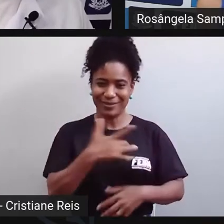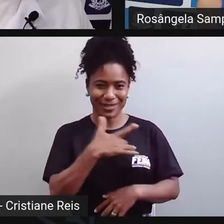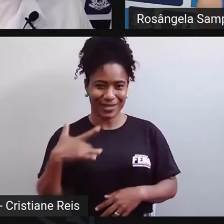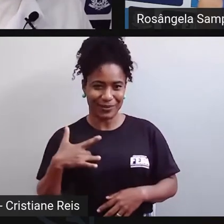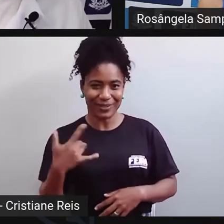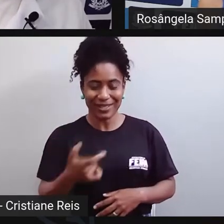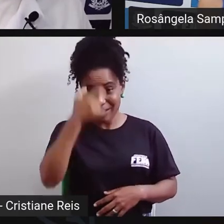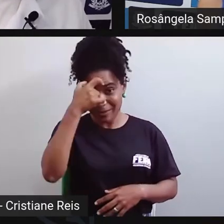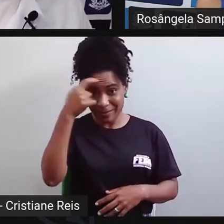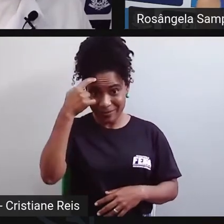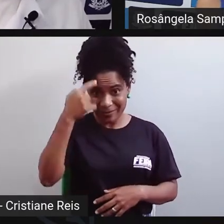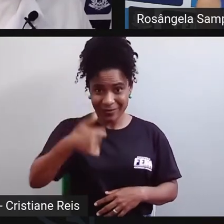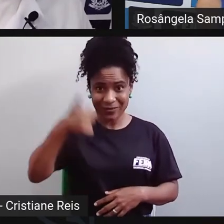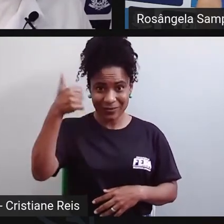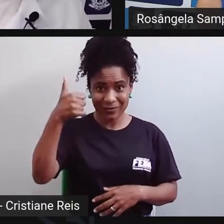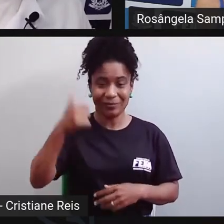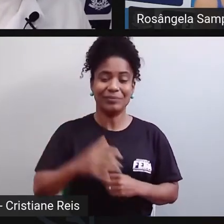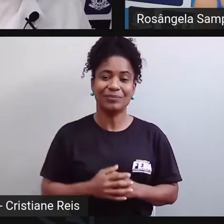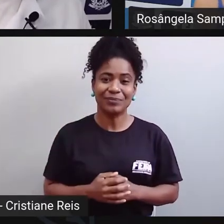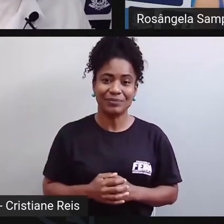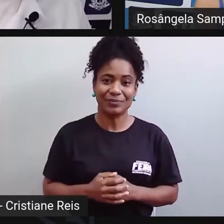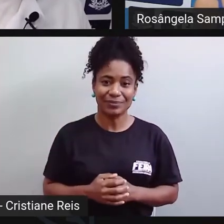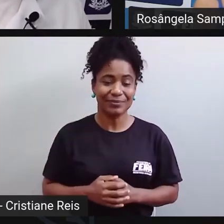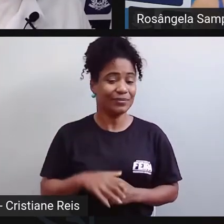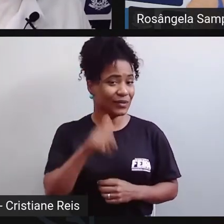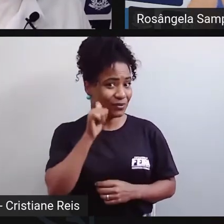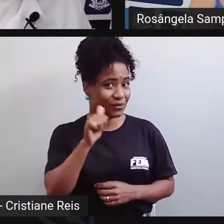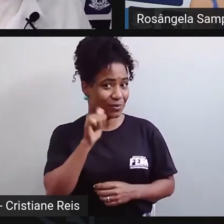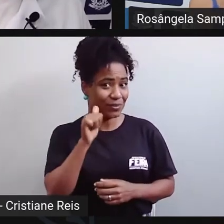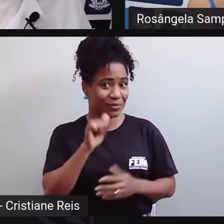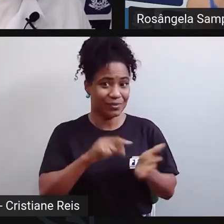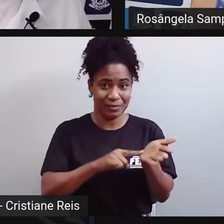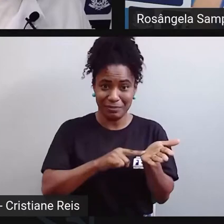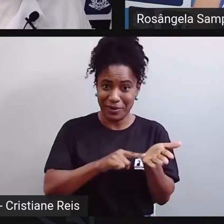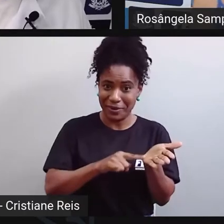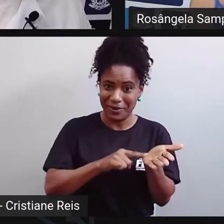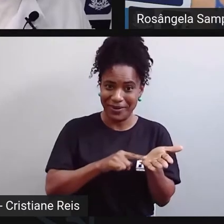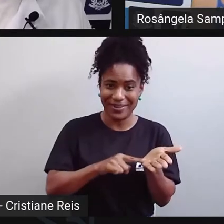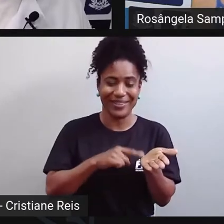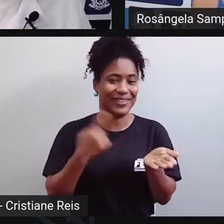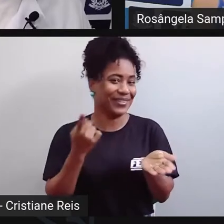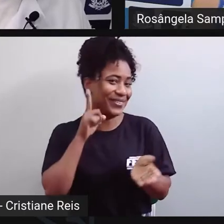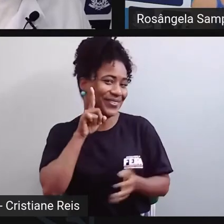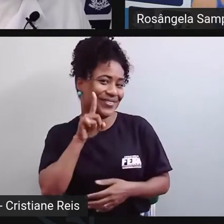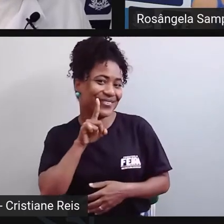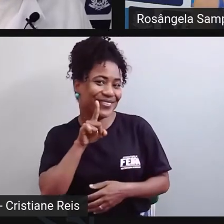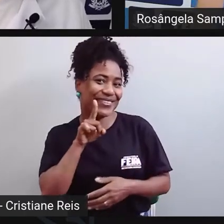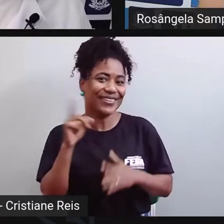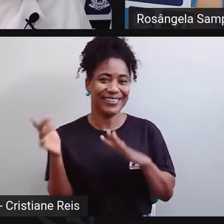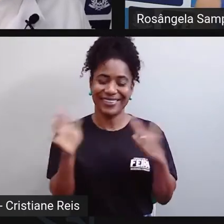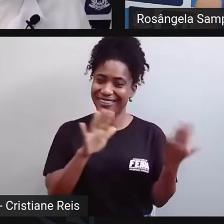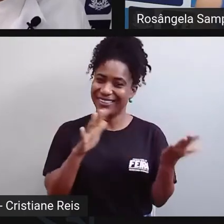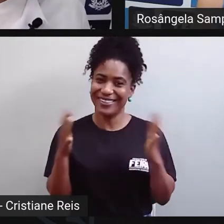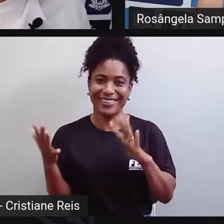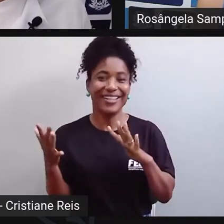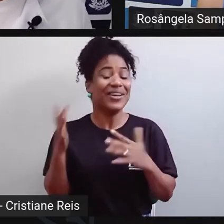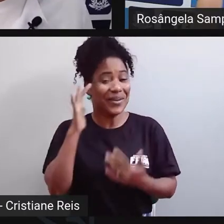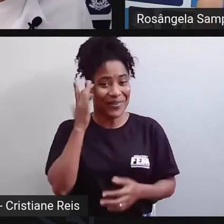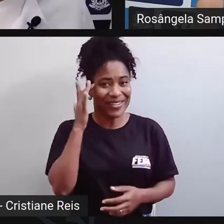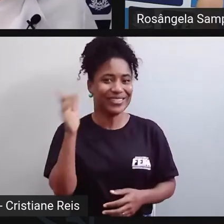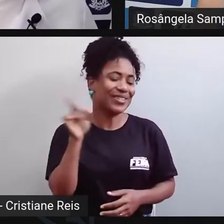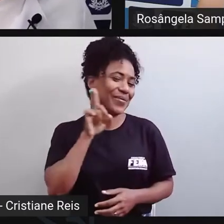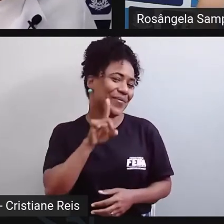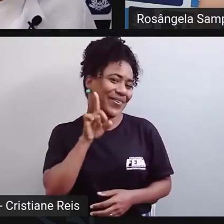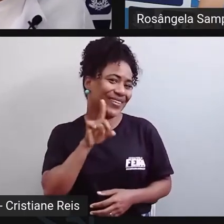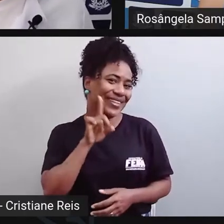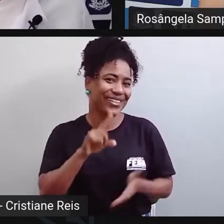ok? Eu sou branca pra uns, branca pra outros morena, eu me considero morena, sinceramente, não